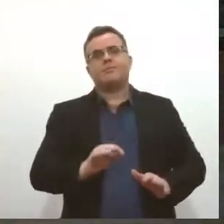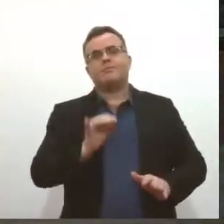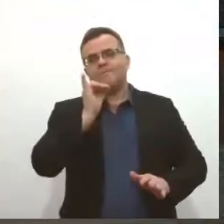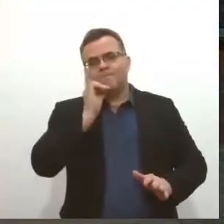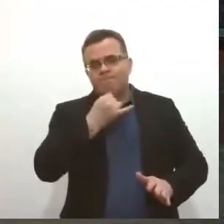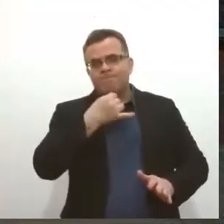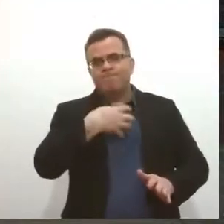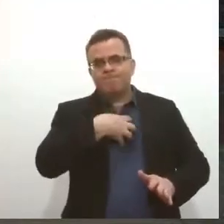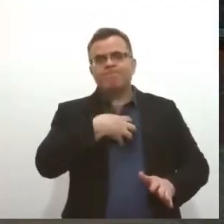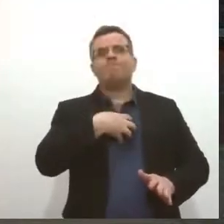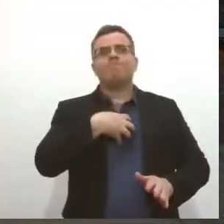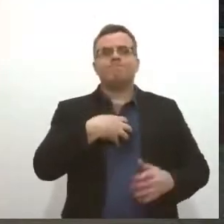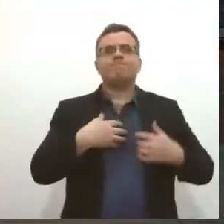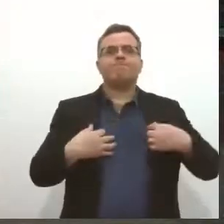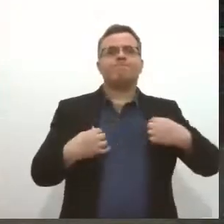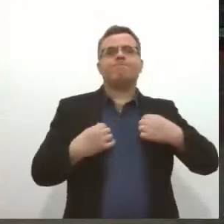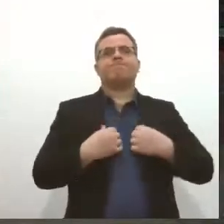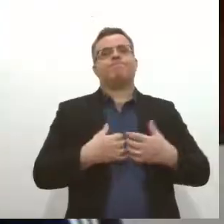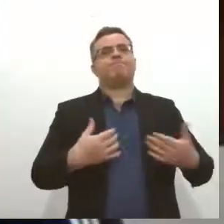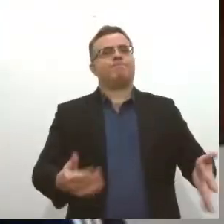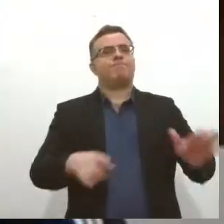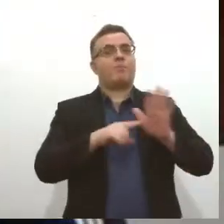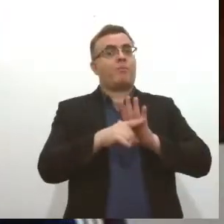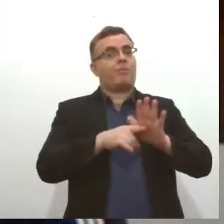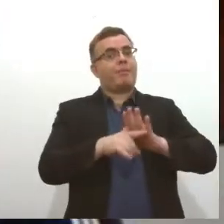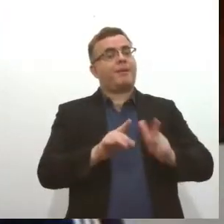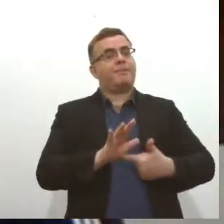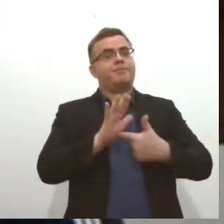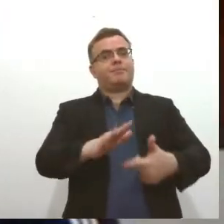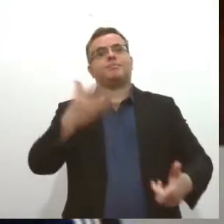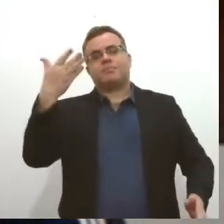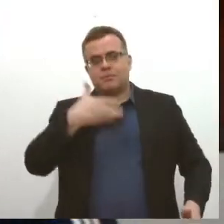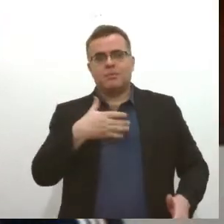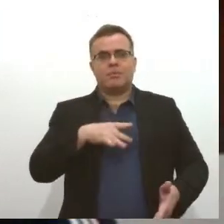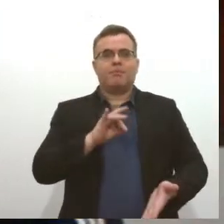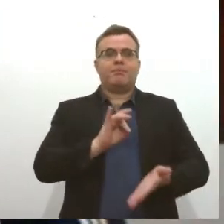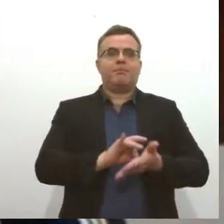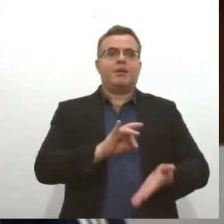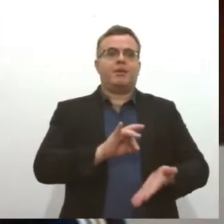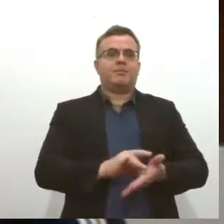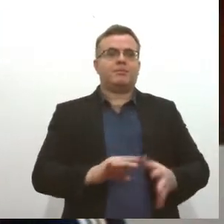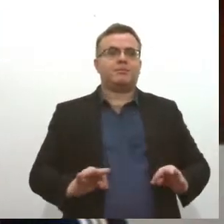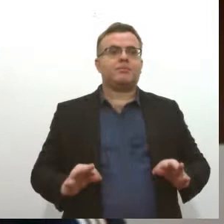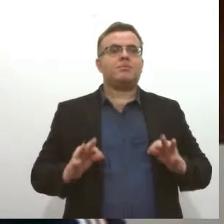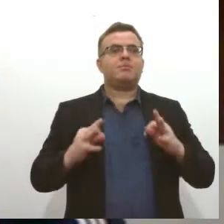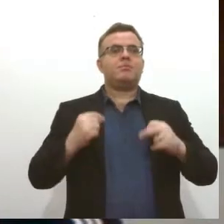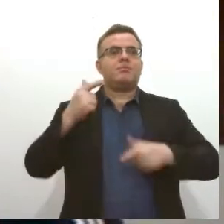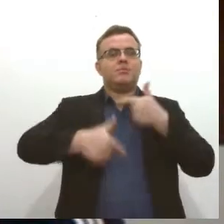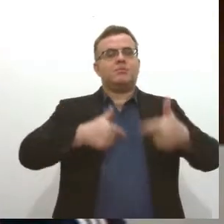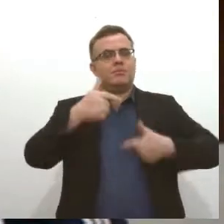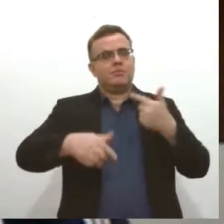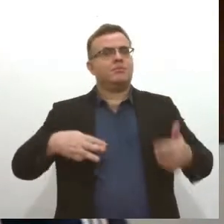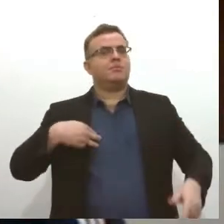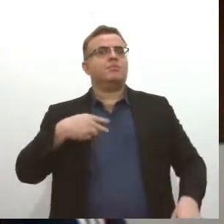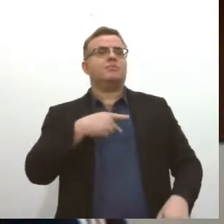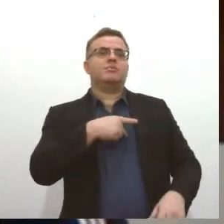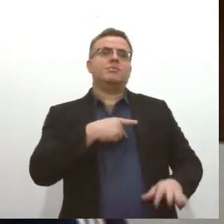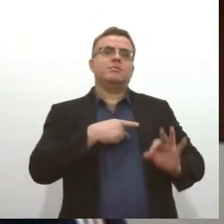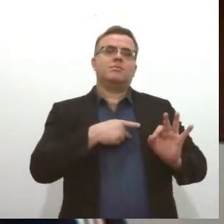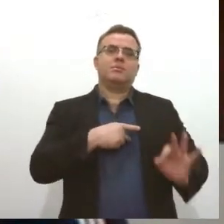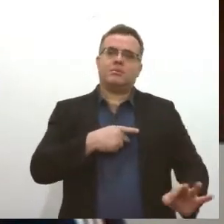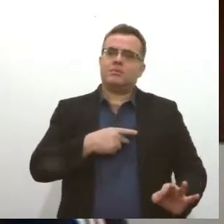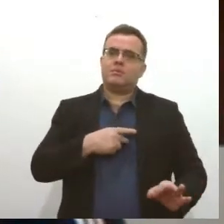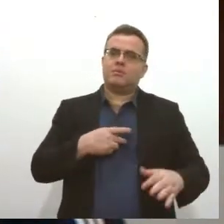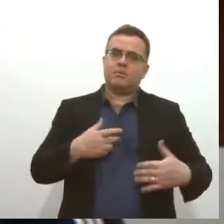É, infelizmente, esse é um dado alarmante, né? Apesar de todo o trabalho que o Ministério Público vem fazendo e